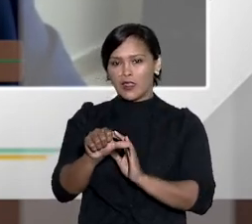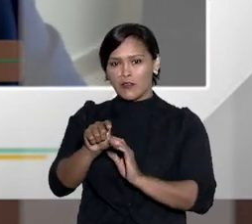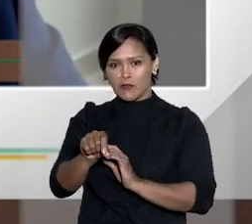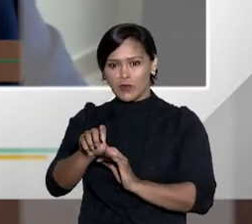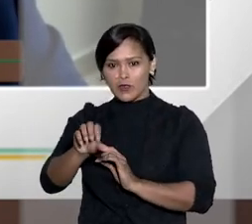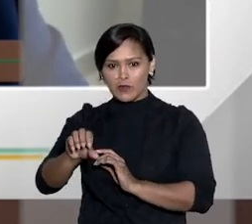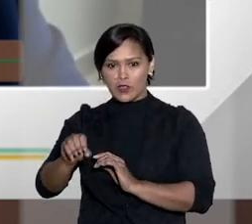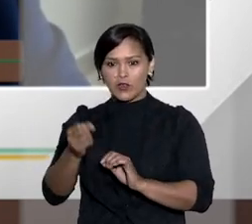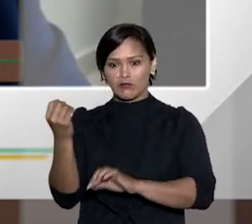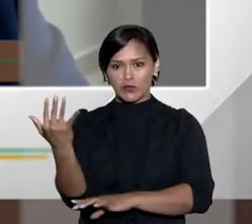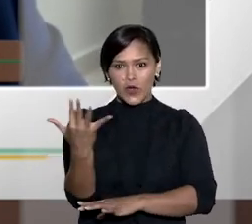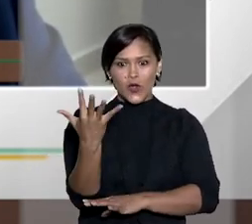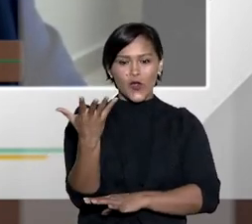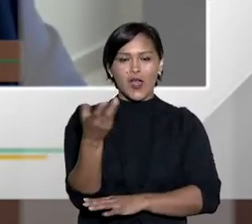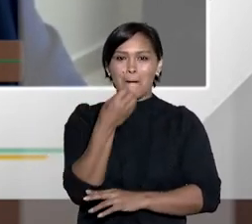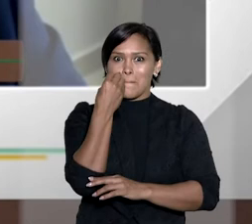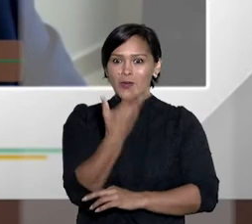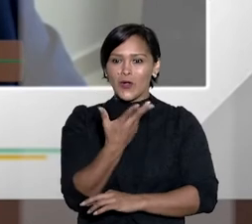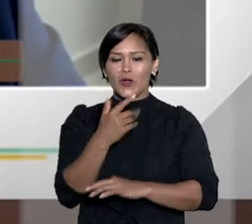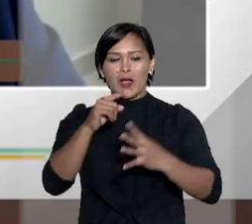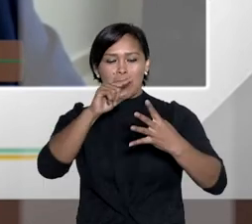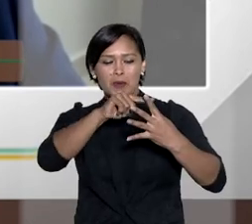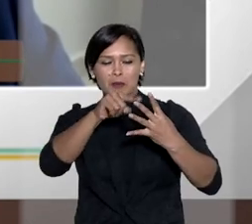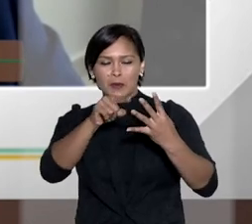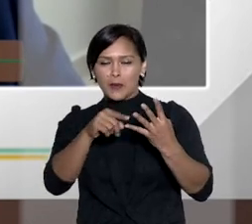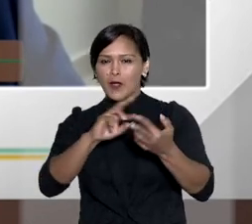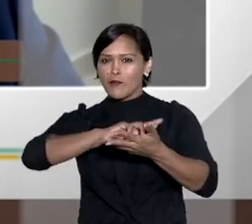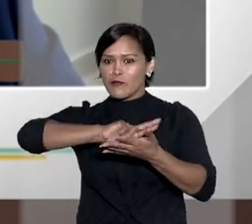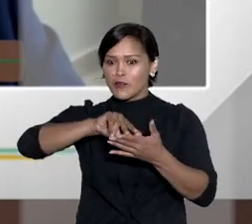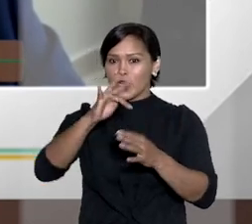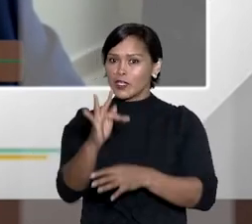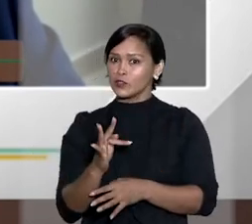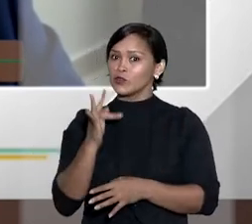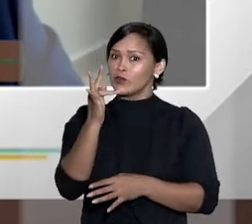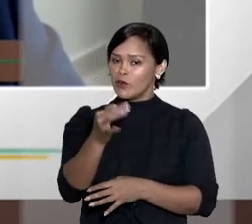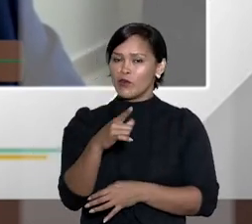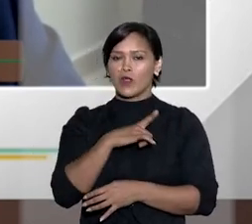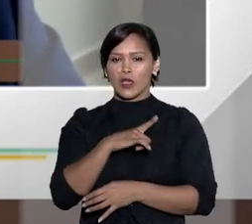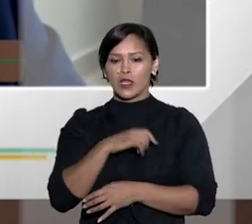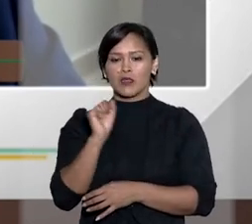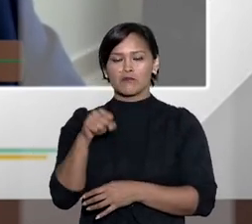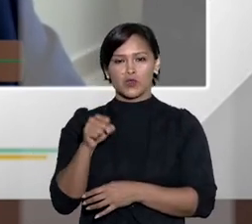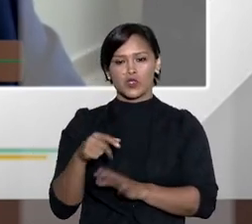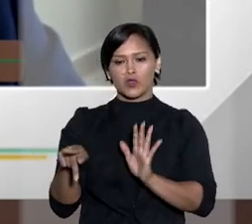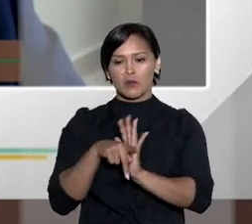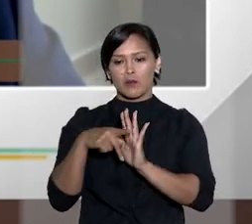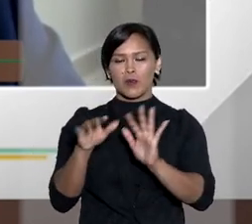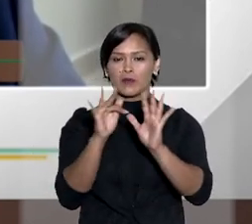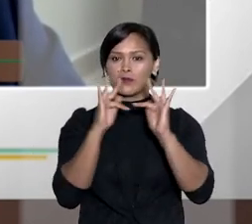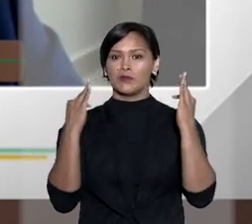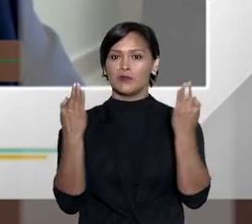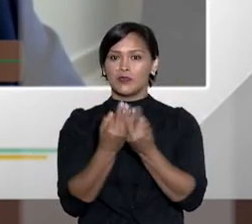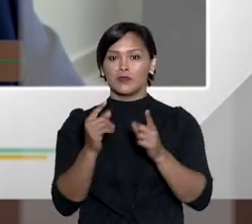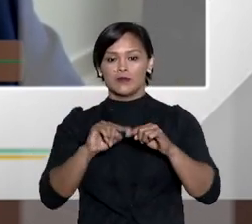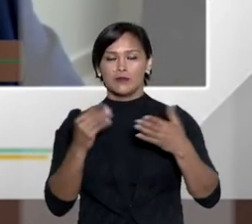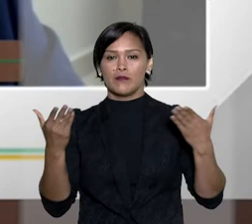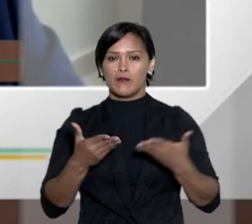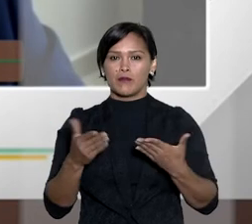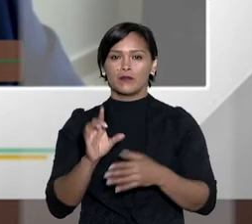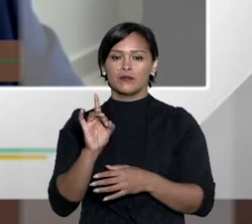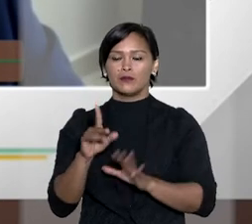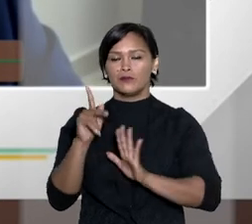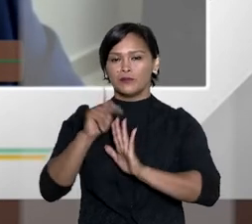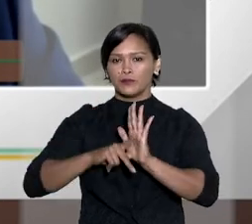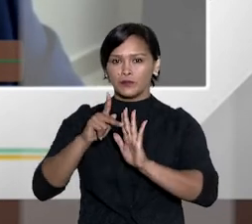fazendários também são frutos da 9099 é uma árvore muito boa que dá muitos frutos então no futuro talvez nós tenhamos